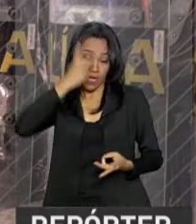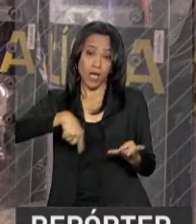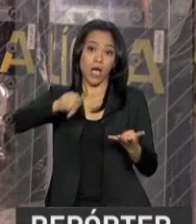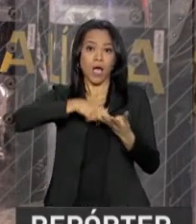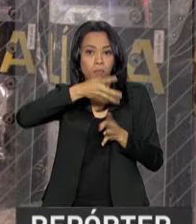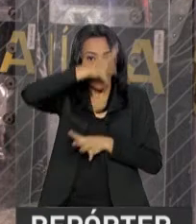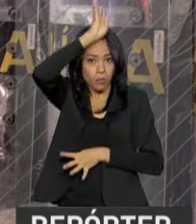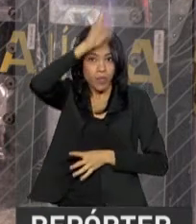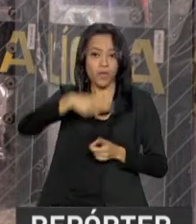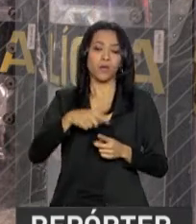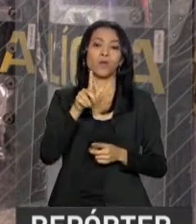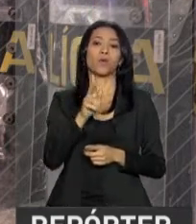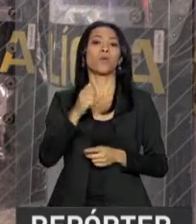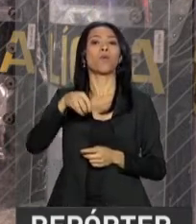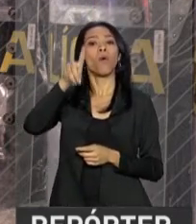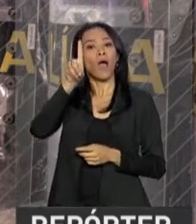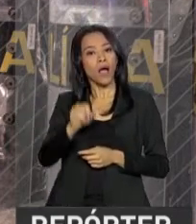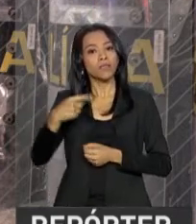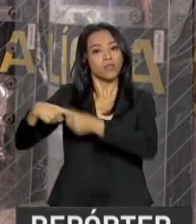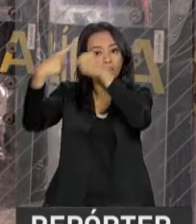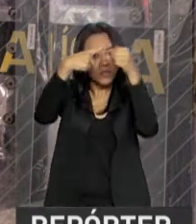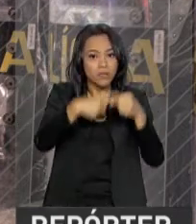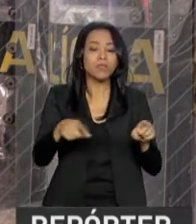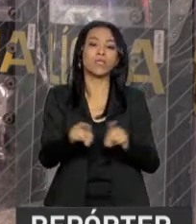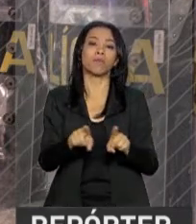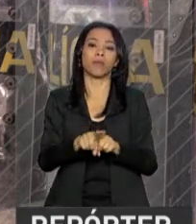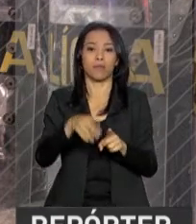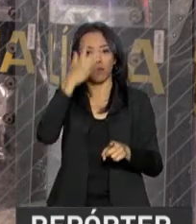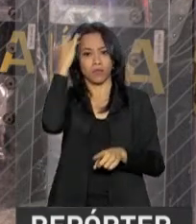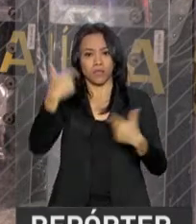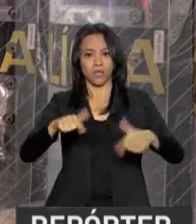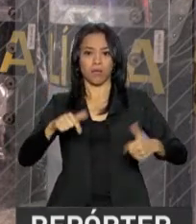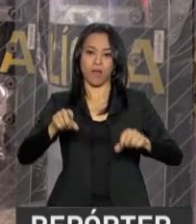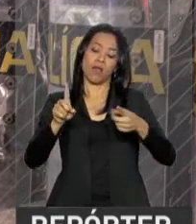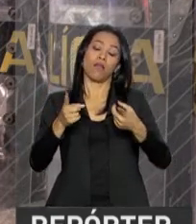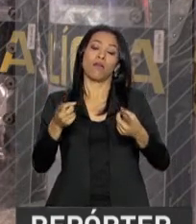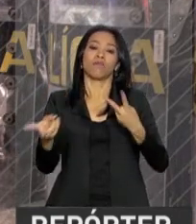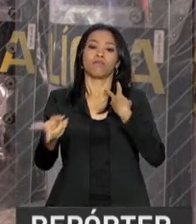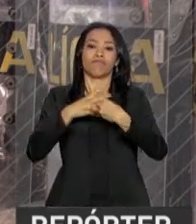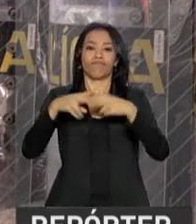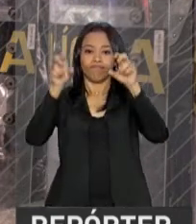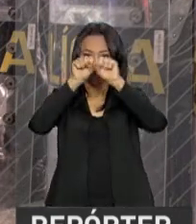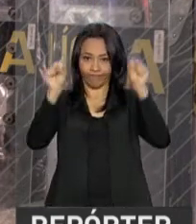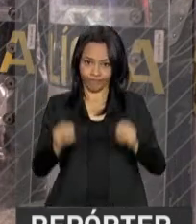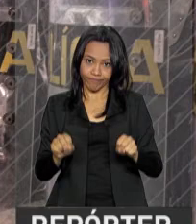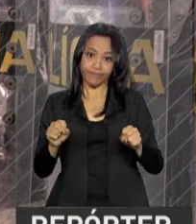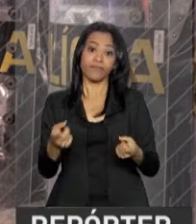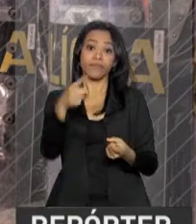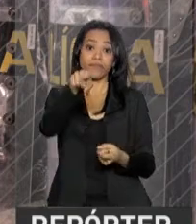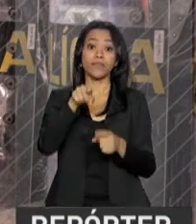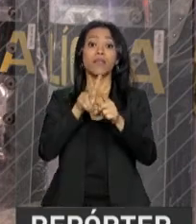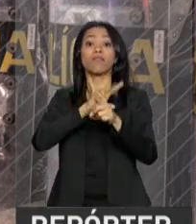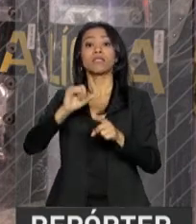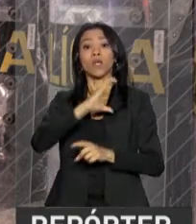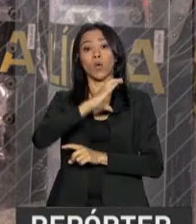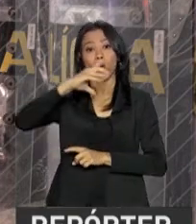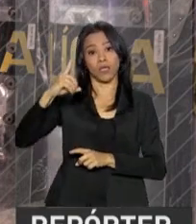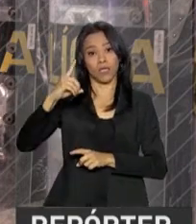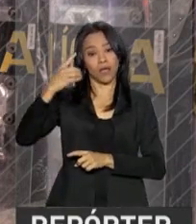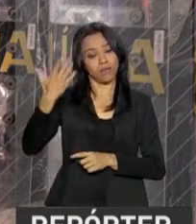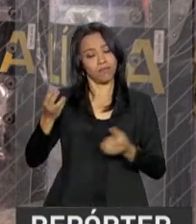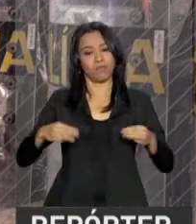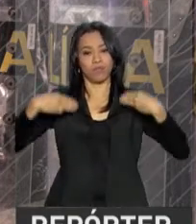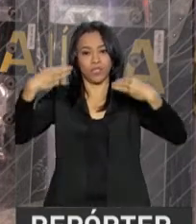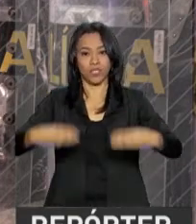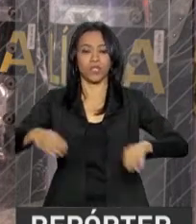Guardas Municipais e Agentes Penitenciários. O SUSP vai ser coordenado pelo Ministério Extraordinário